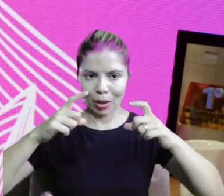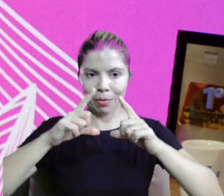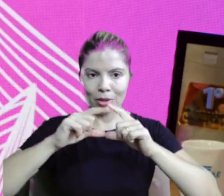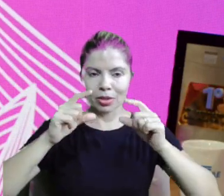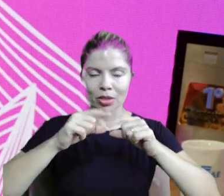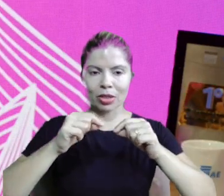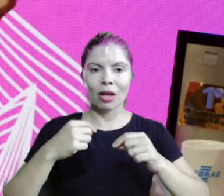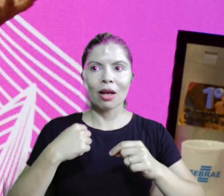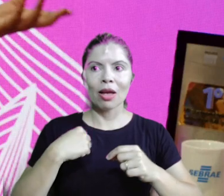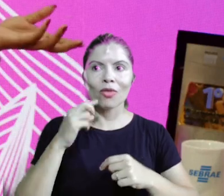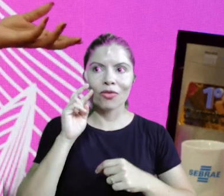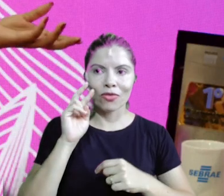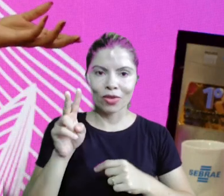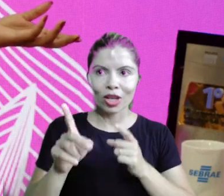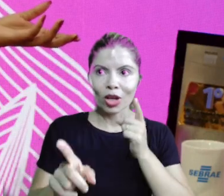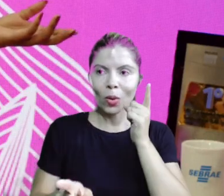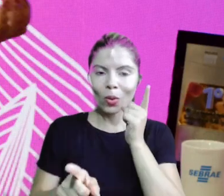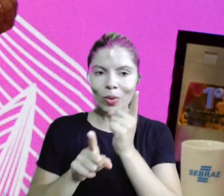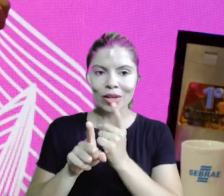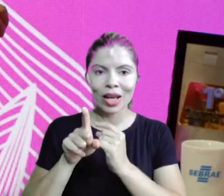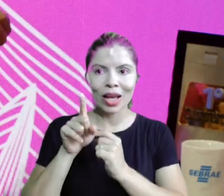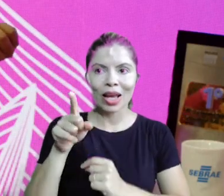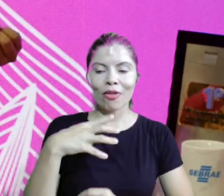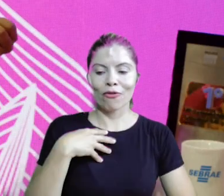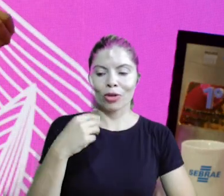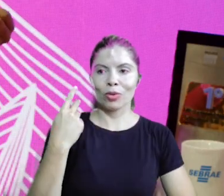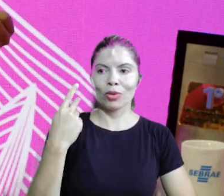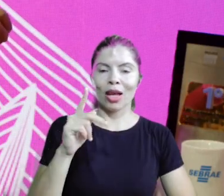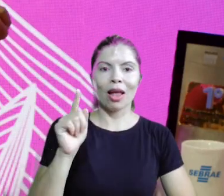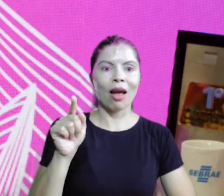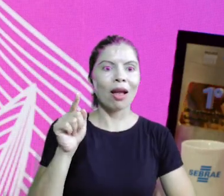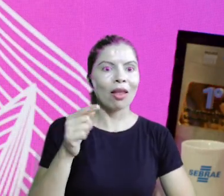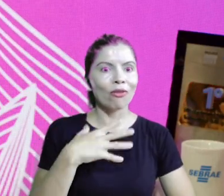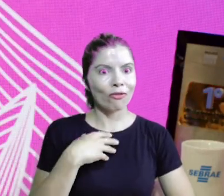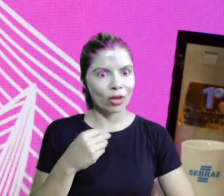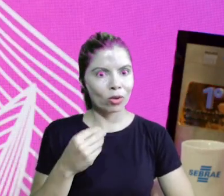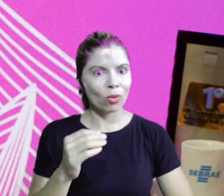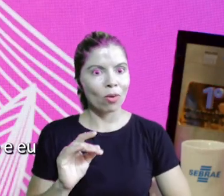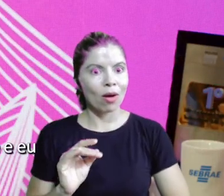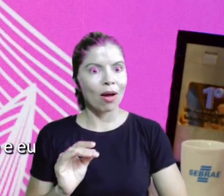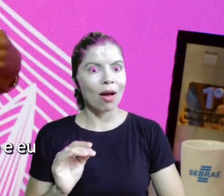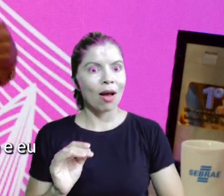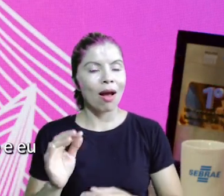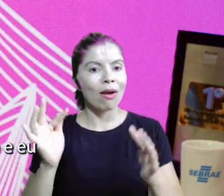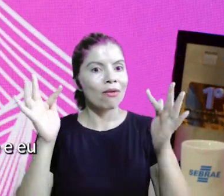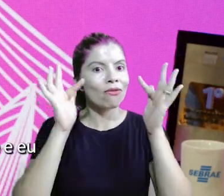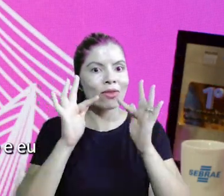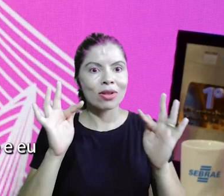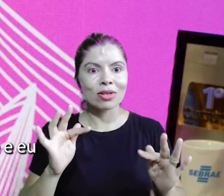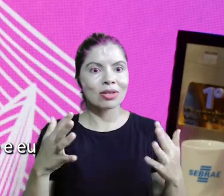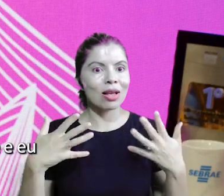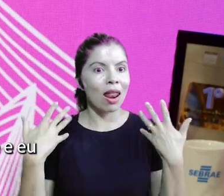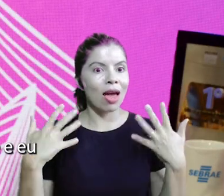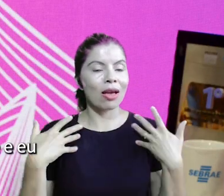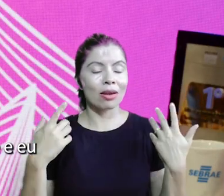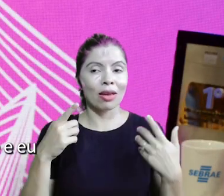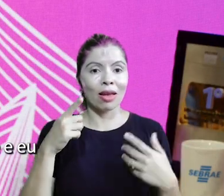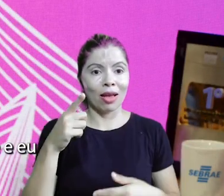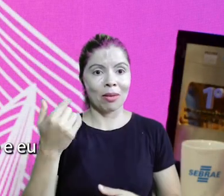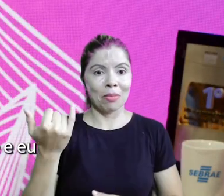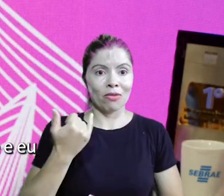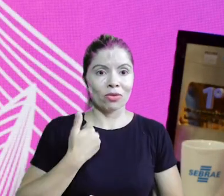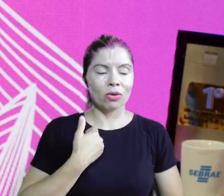ver a mãe entre as finalistas. Eu fui conversar com ele, ele falou assim pra mim, olha, teve momentos que a minha mãe,